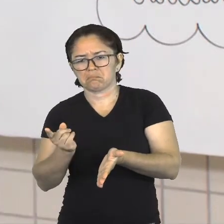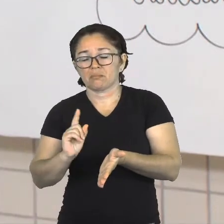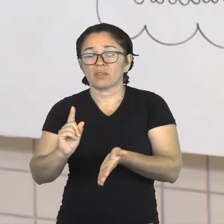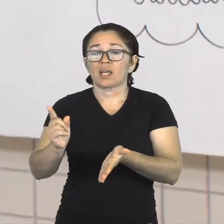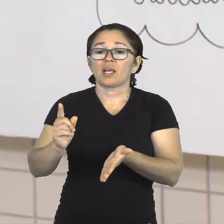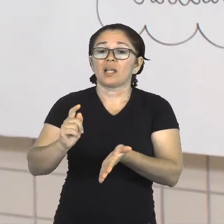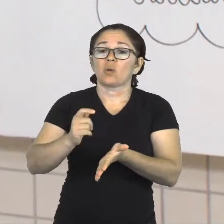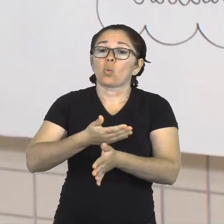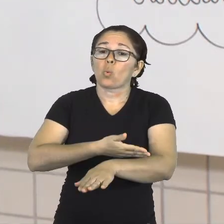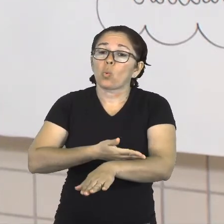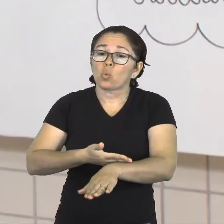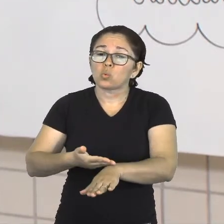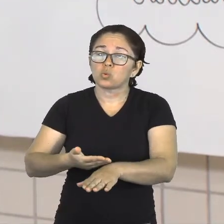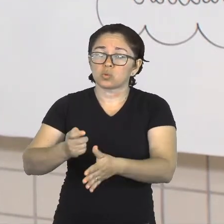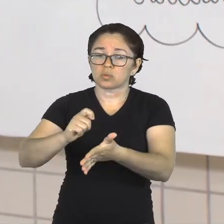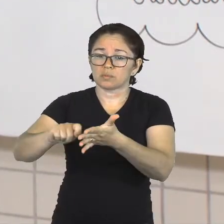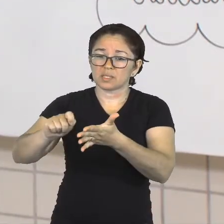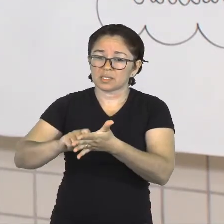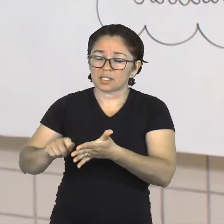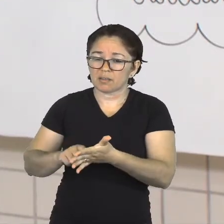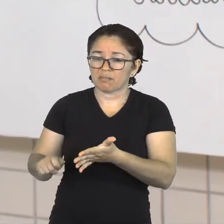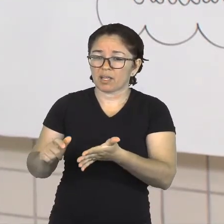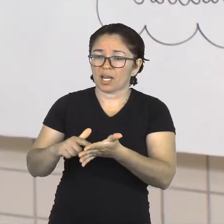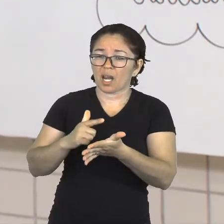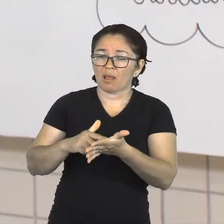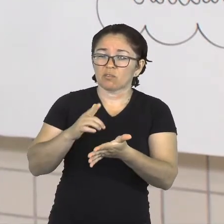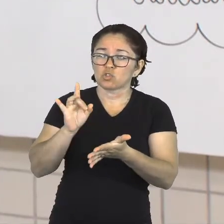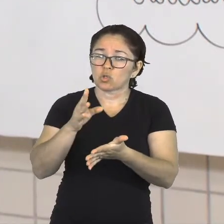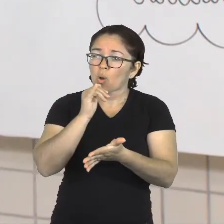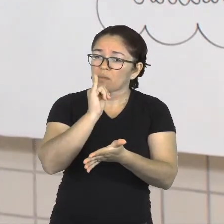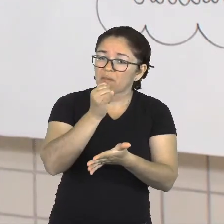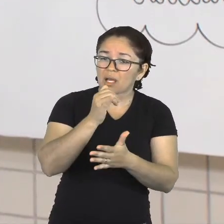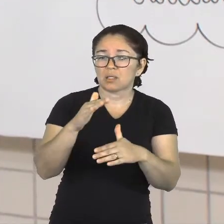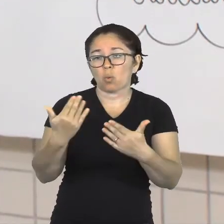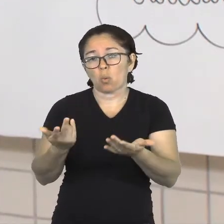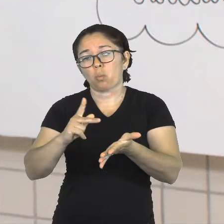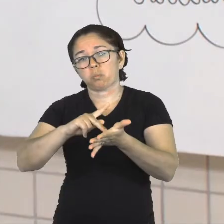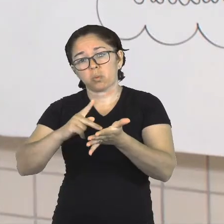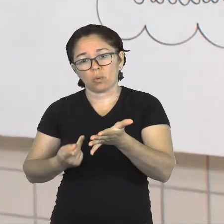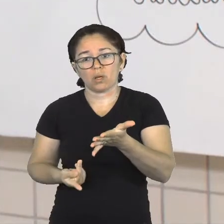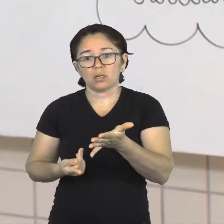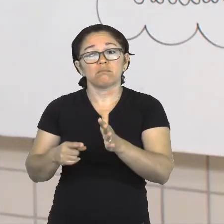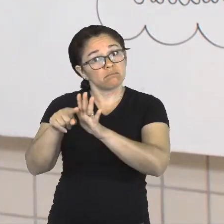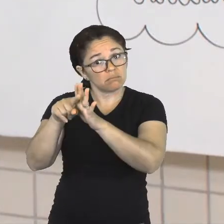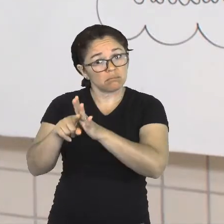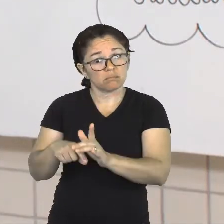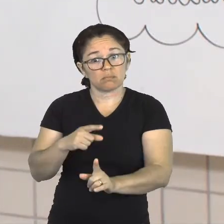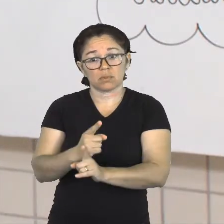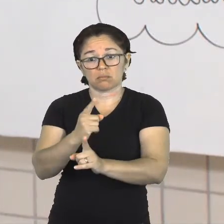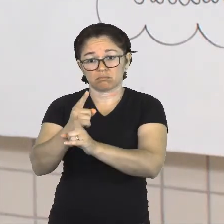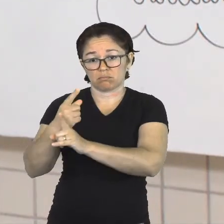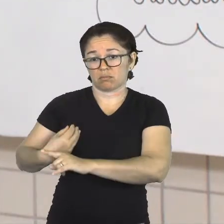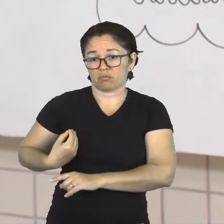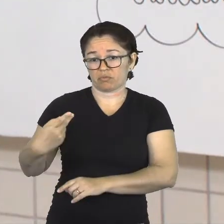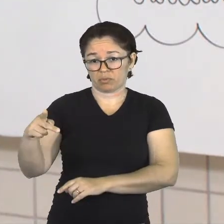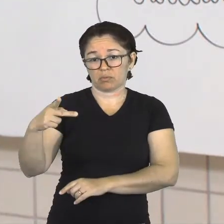ele escreve, se ele escreve só narração, ou ele tem poemas. Vocês conhecem um pouquinho da trajetória